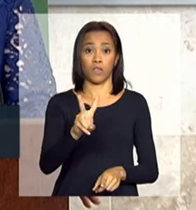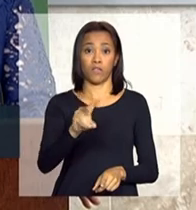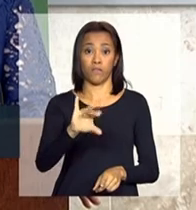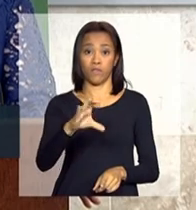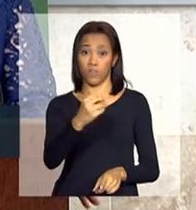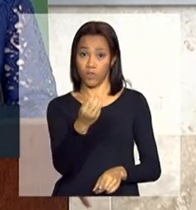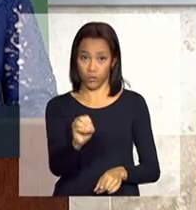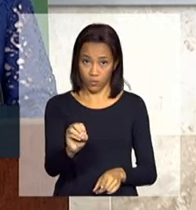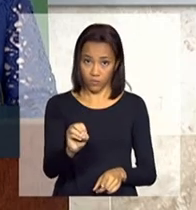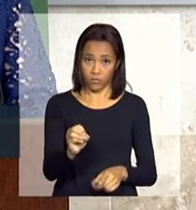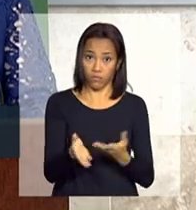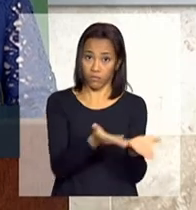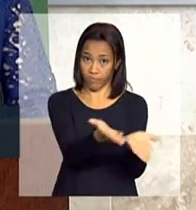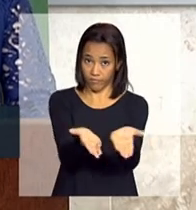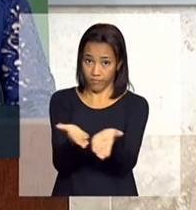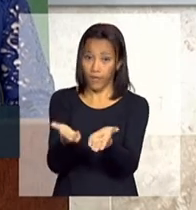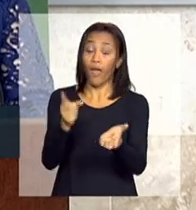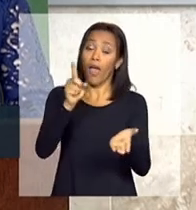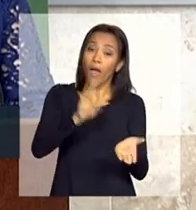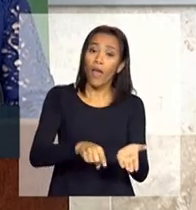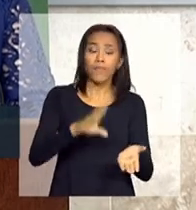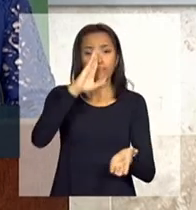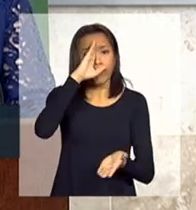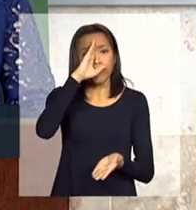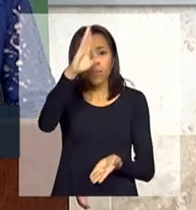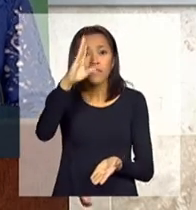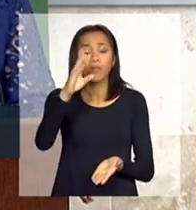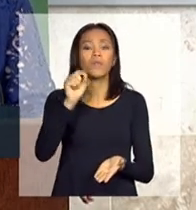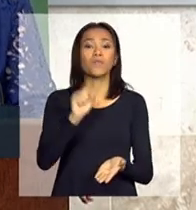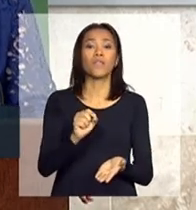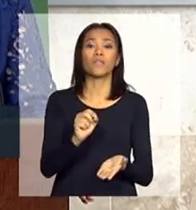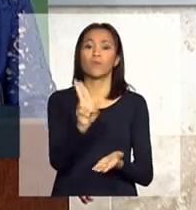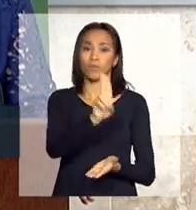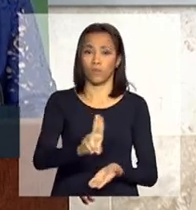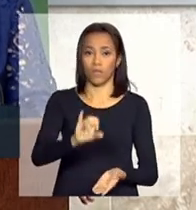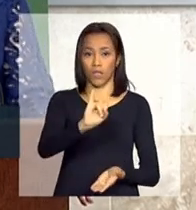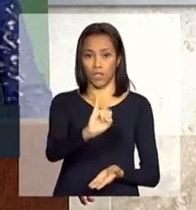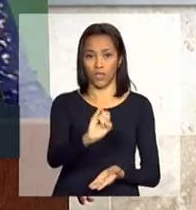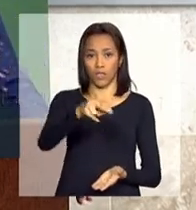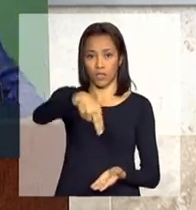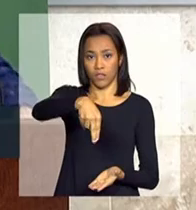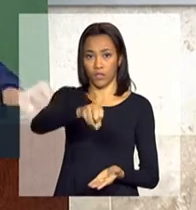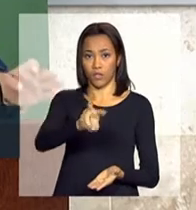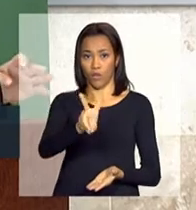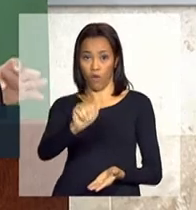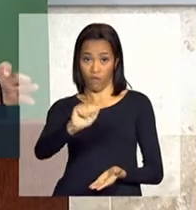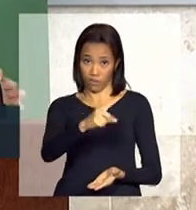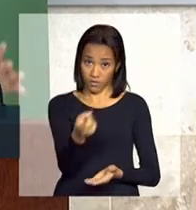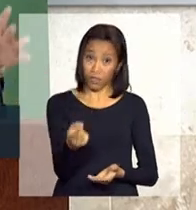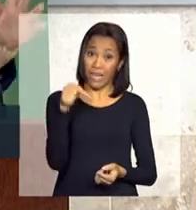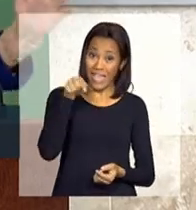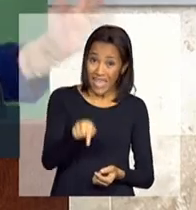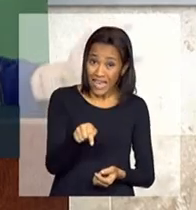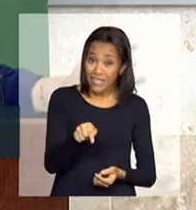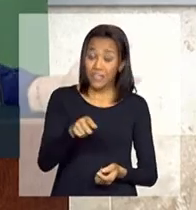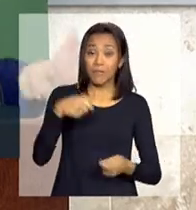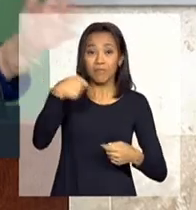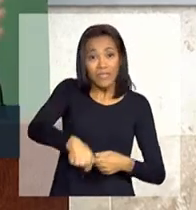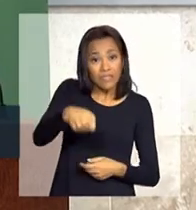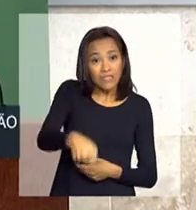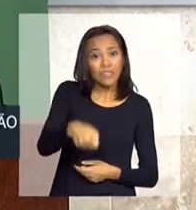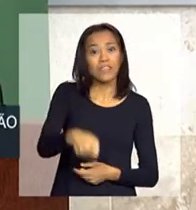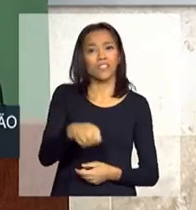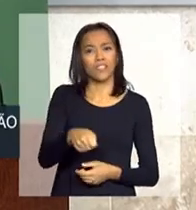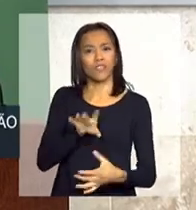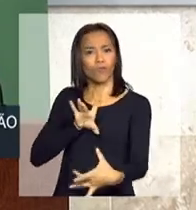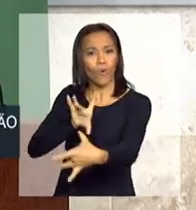necessariamente a questão da inovação. E ela exige o encadeamento